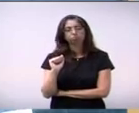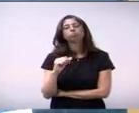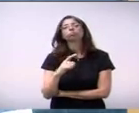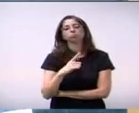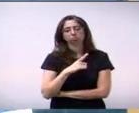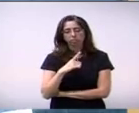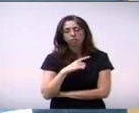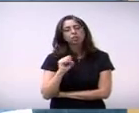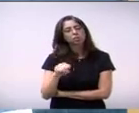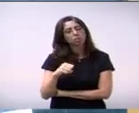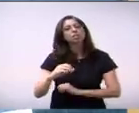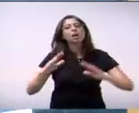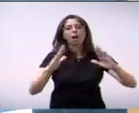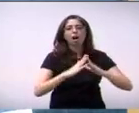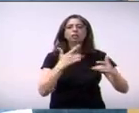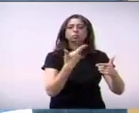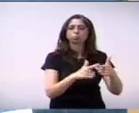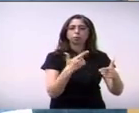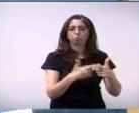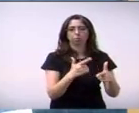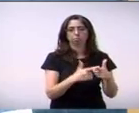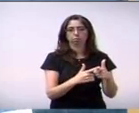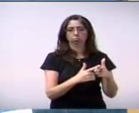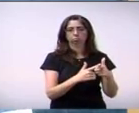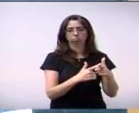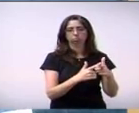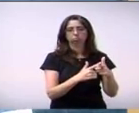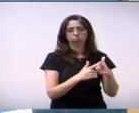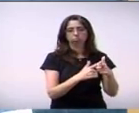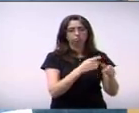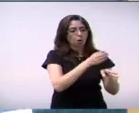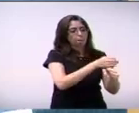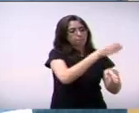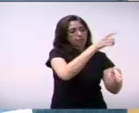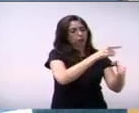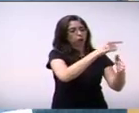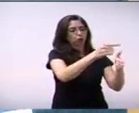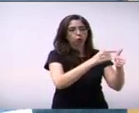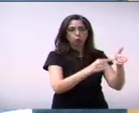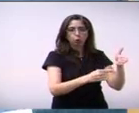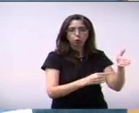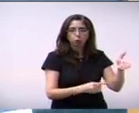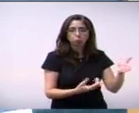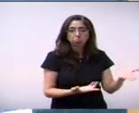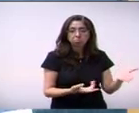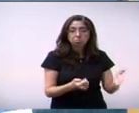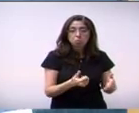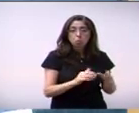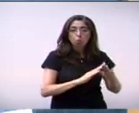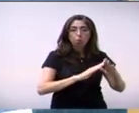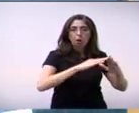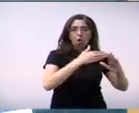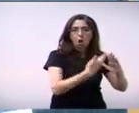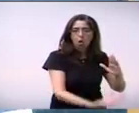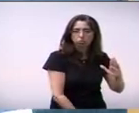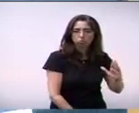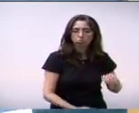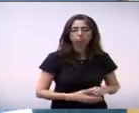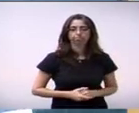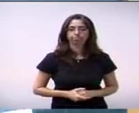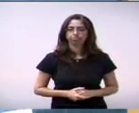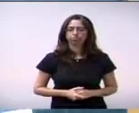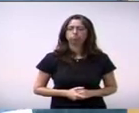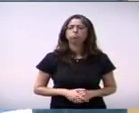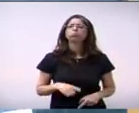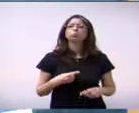tiveram problema dentro da própria área dela. e ela não tomou esse cuidado. O que me causa maior espanto